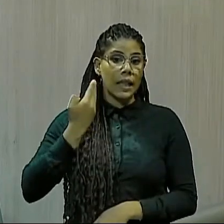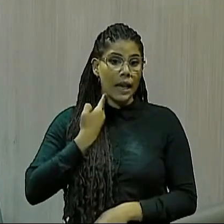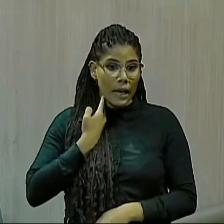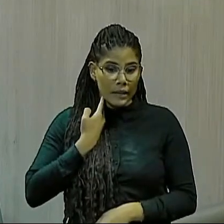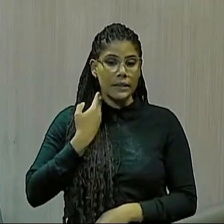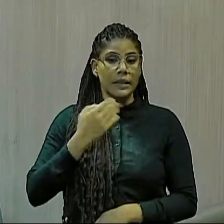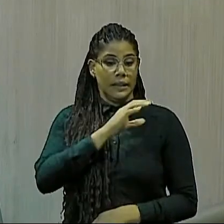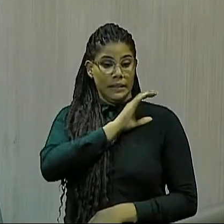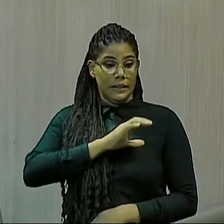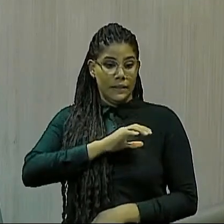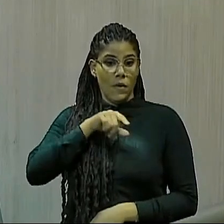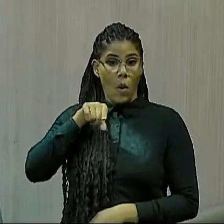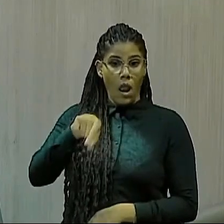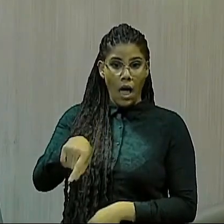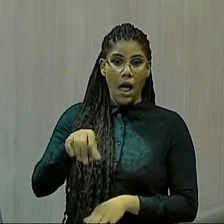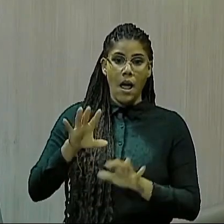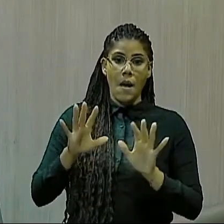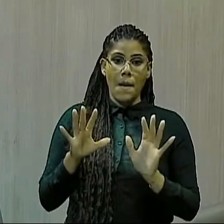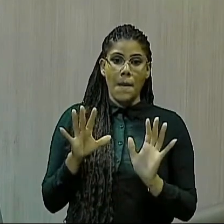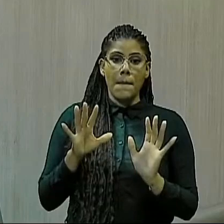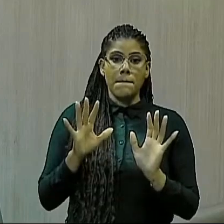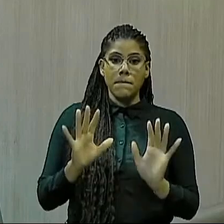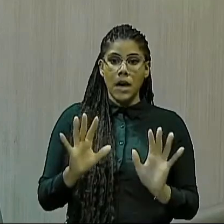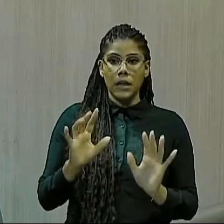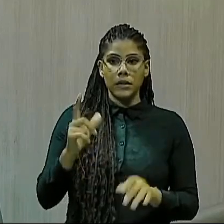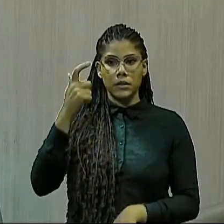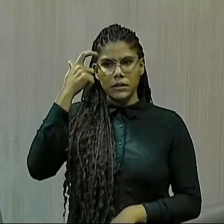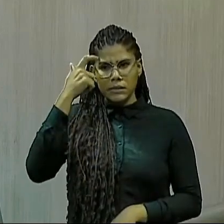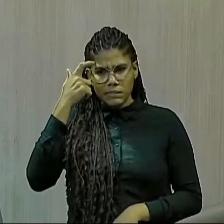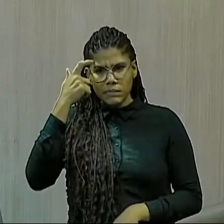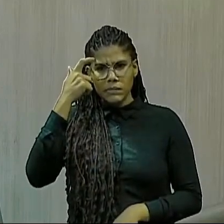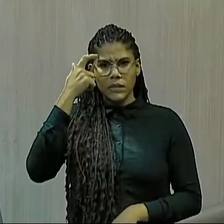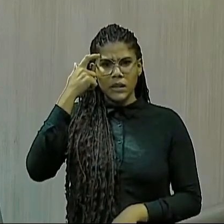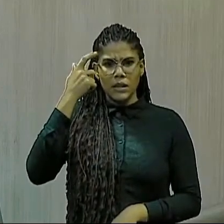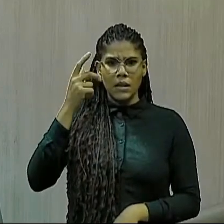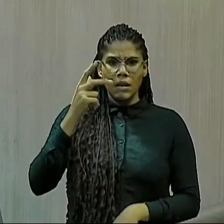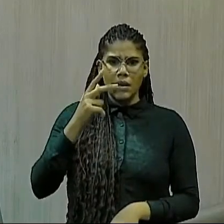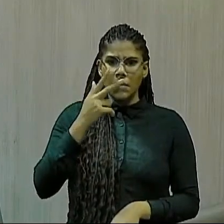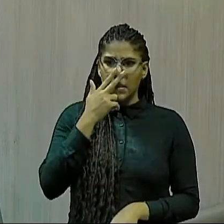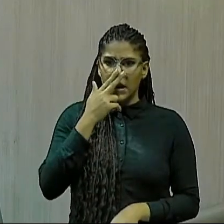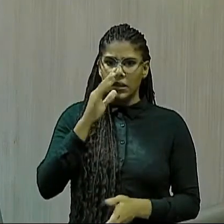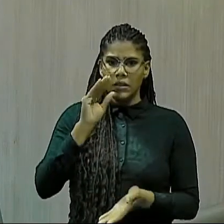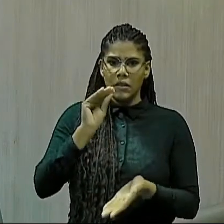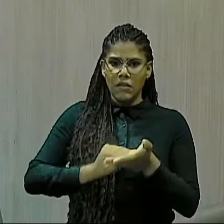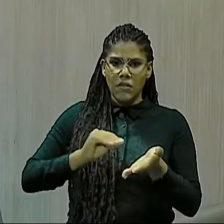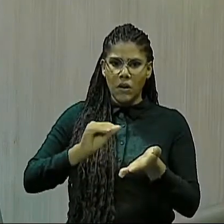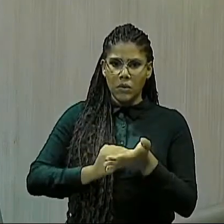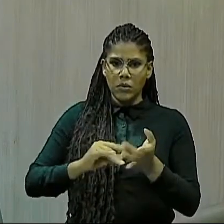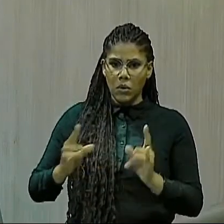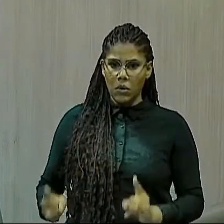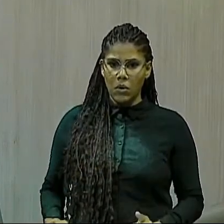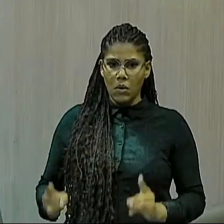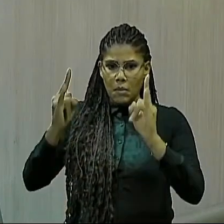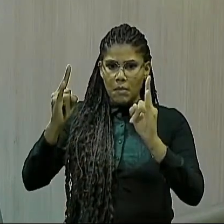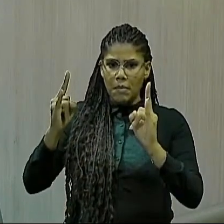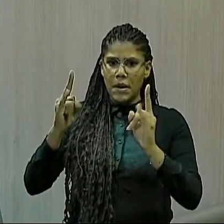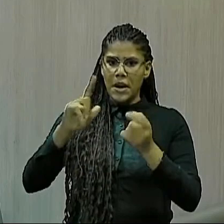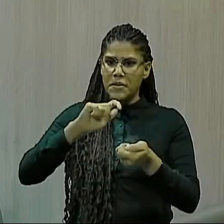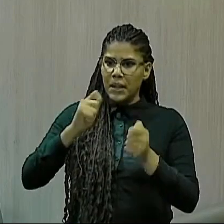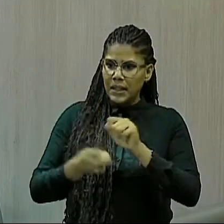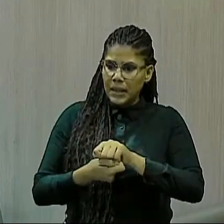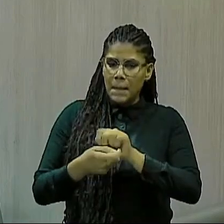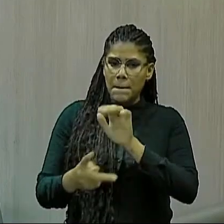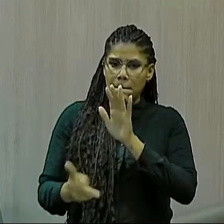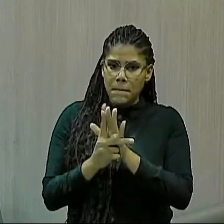Civil Regional lá. No momento desse, a fica se perguntando, será que foi a falta de ser um prédio apropriado, que